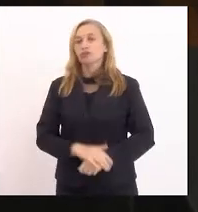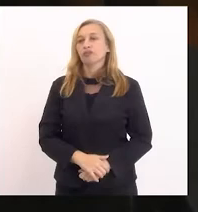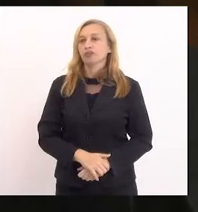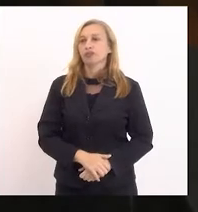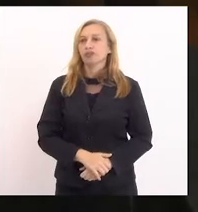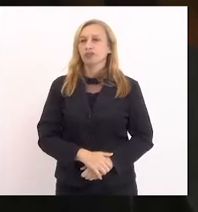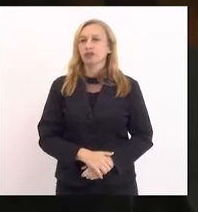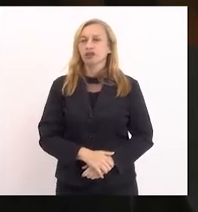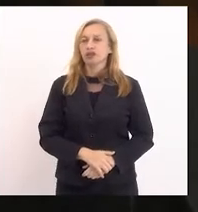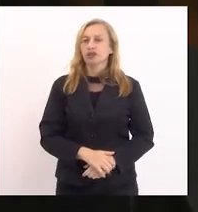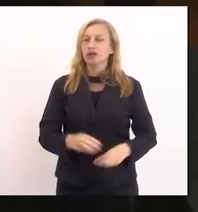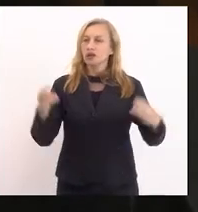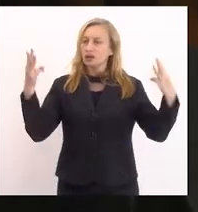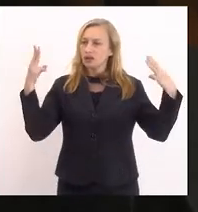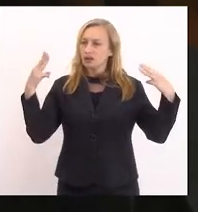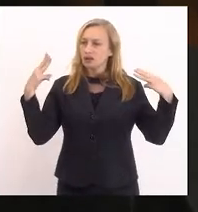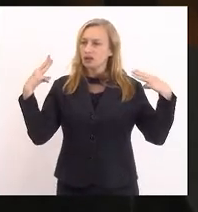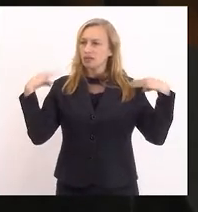da Marinha